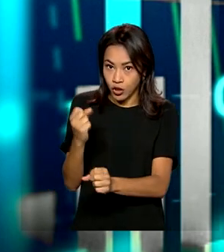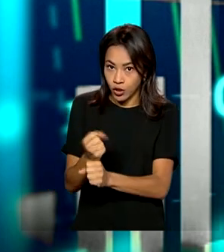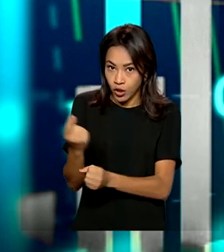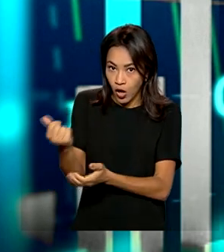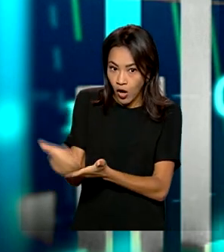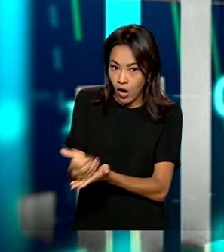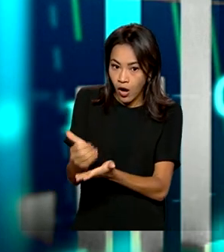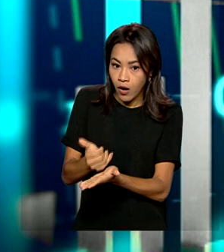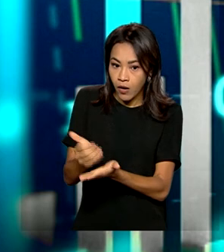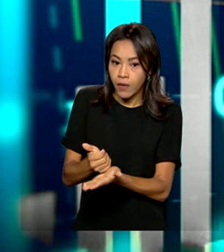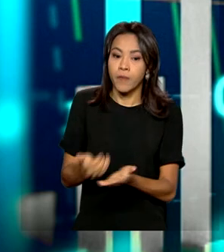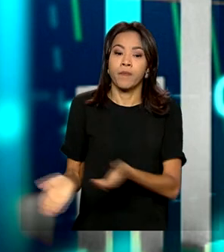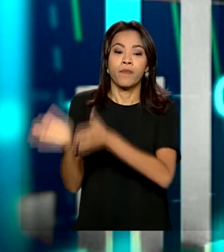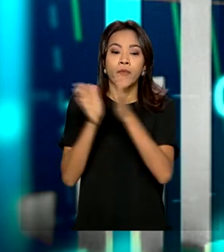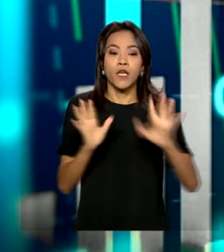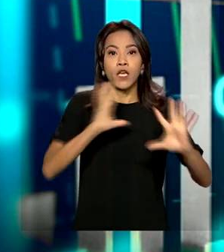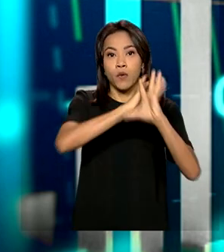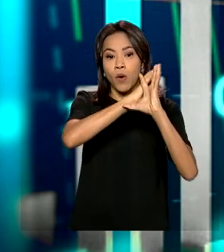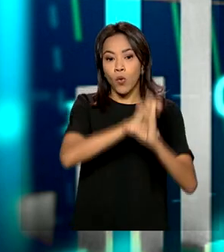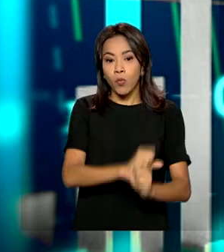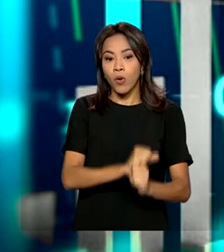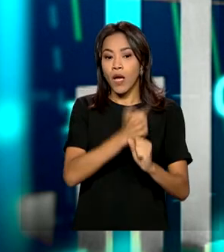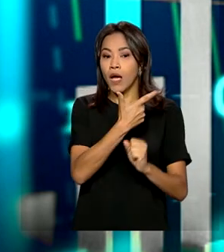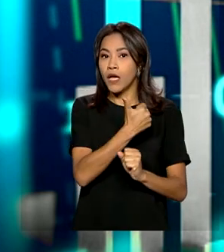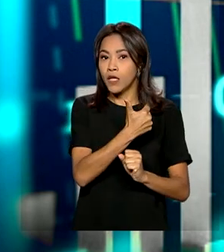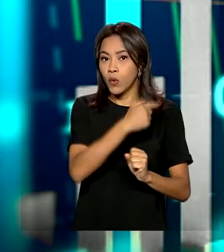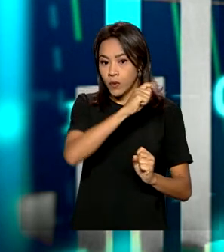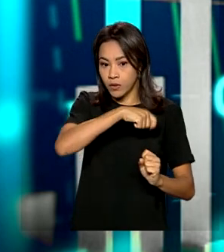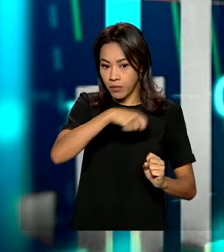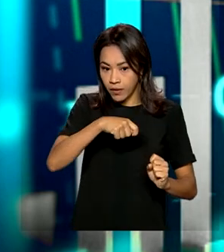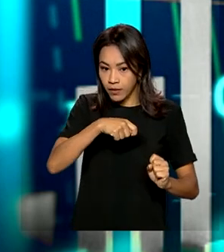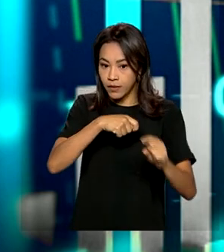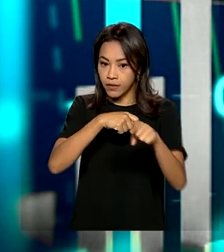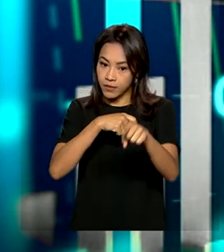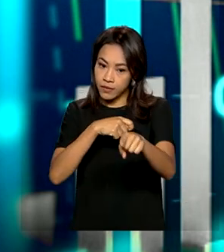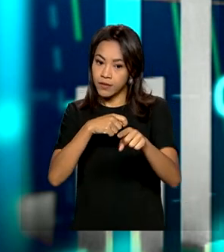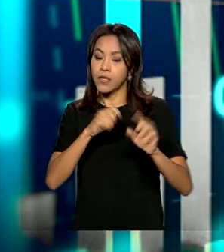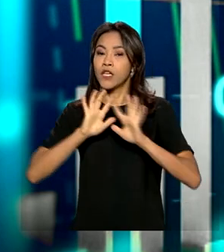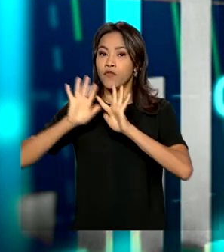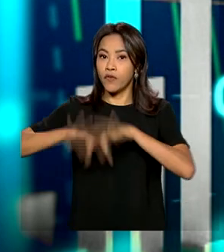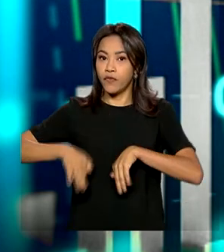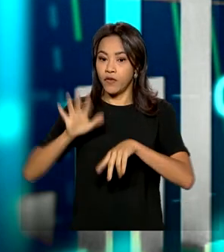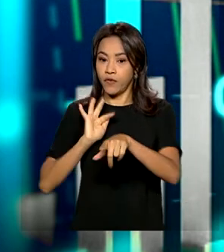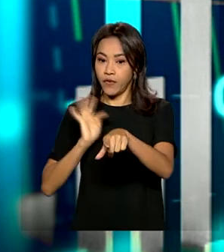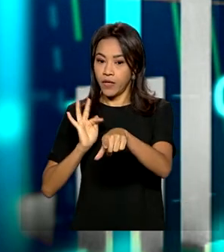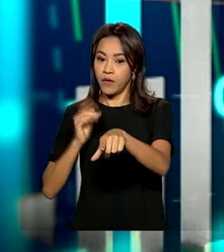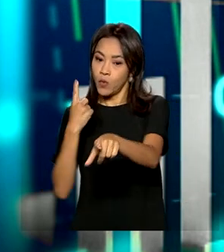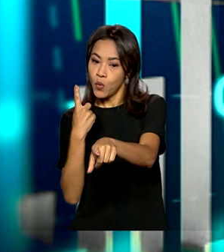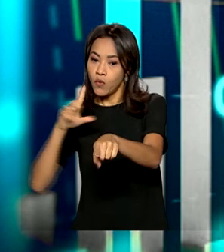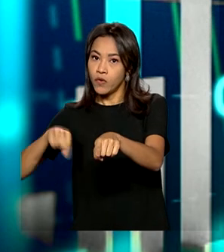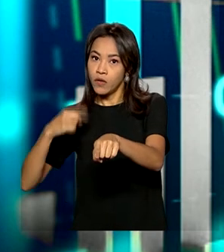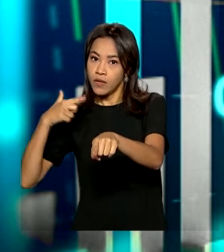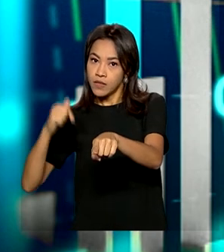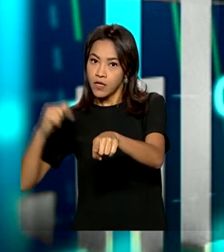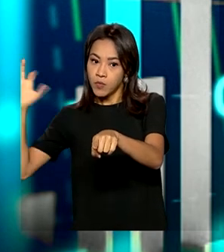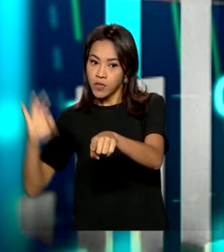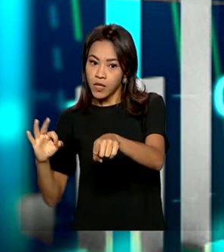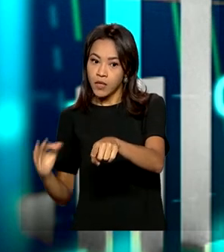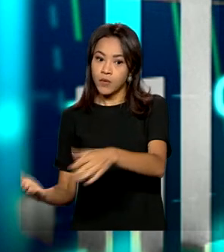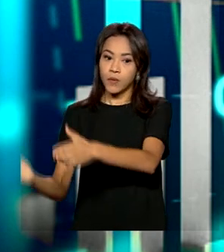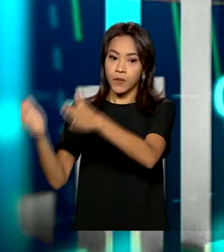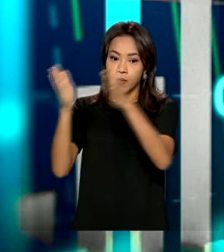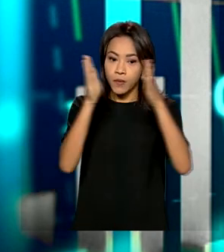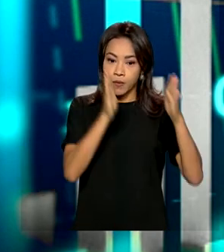no acumulado dos 12 meses que encerrou em fevereiro, em volume o crescimento foi de 1,7%. Já em